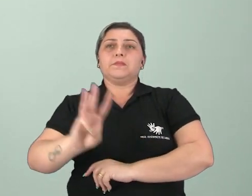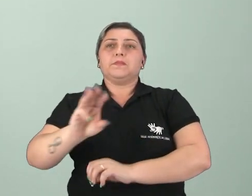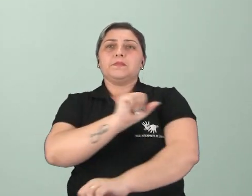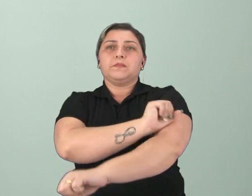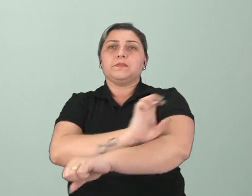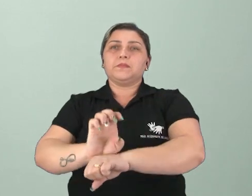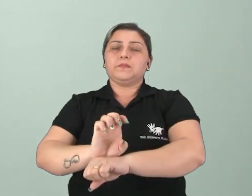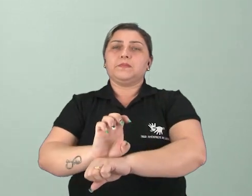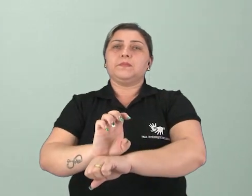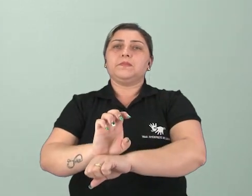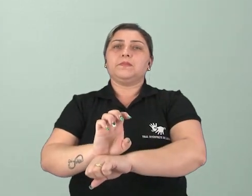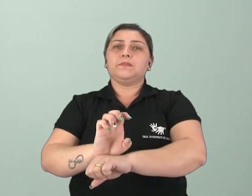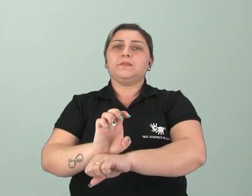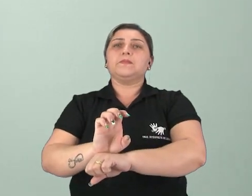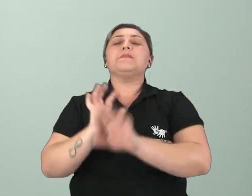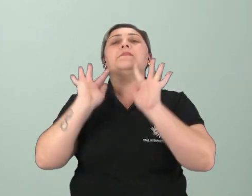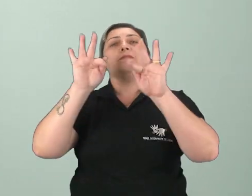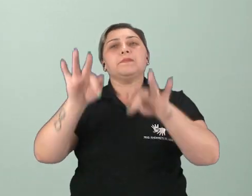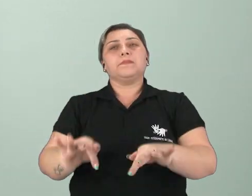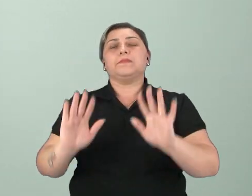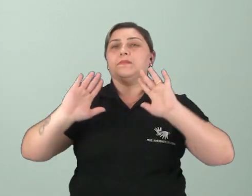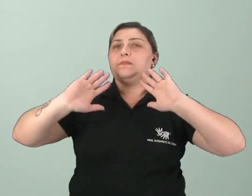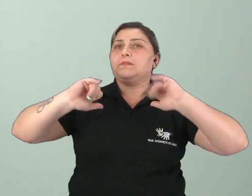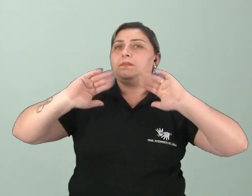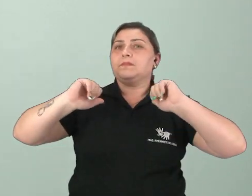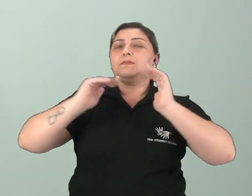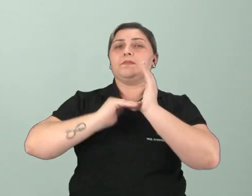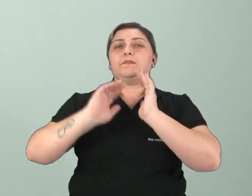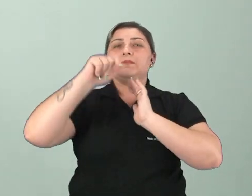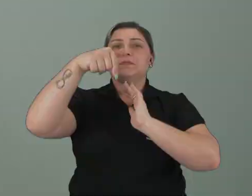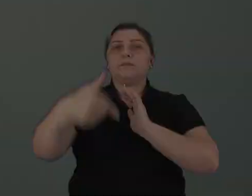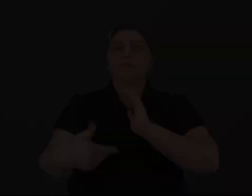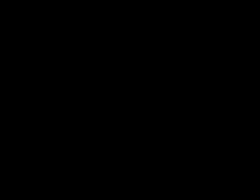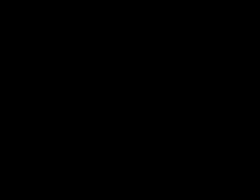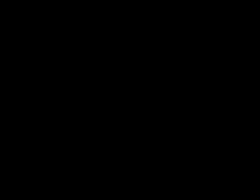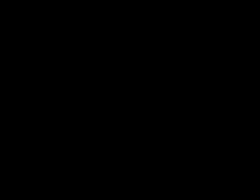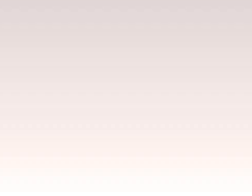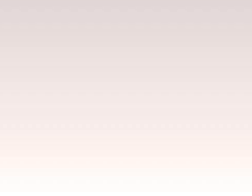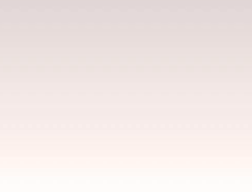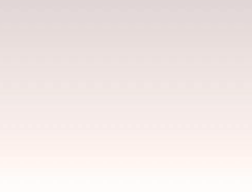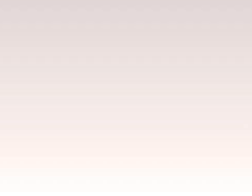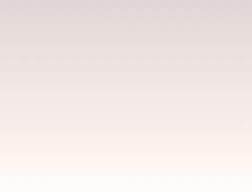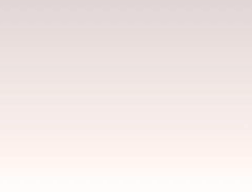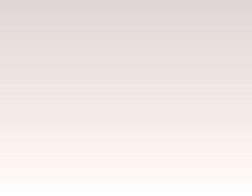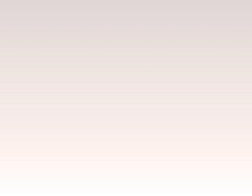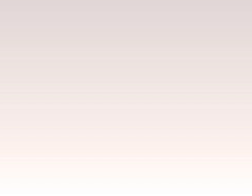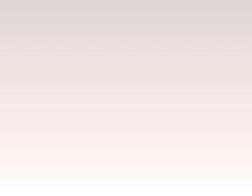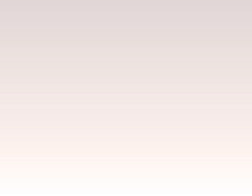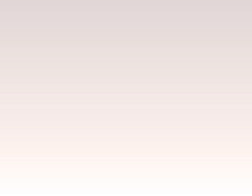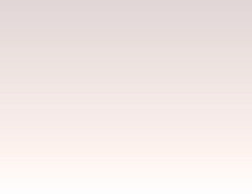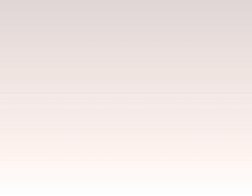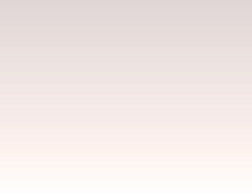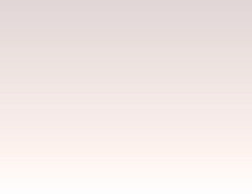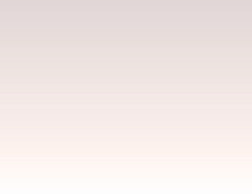Secretaria de Educação. A gente vai ficando por aqui. Tchau, tchau e até uma próxima. Tchau,